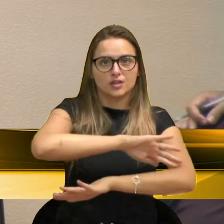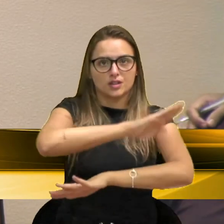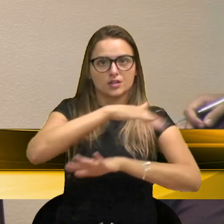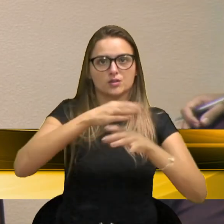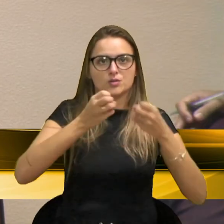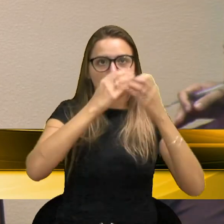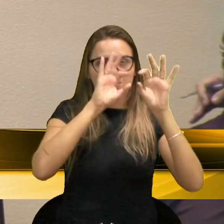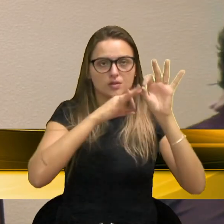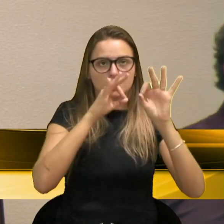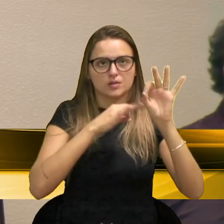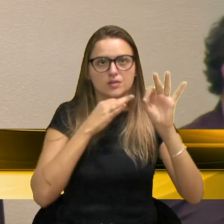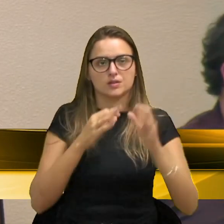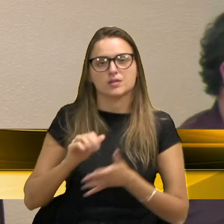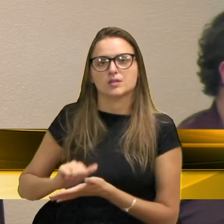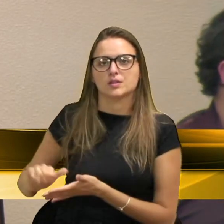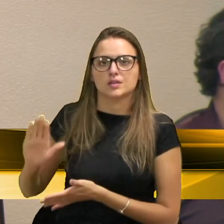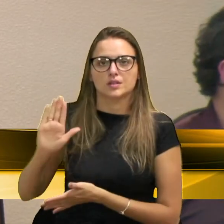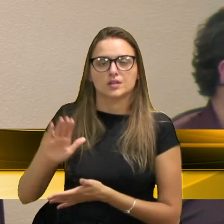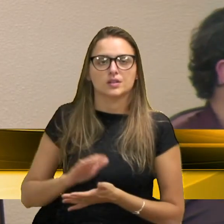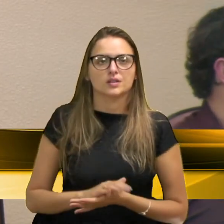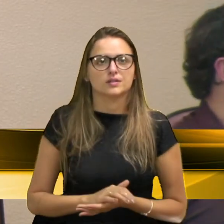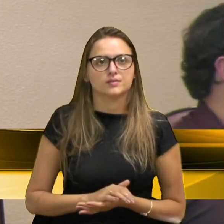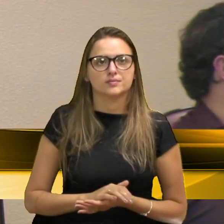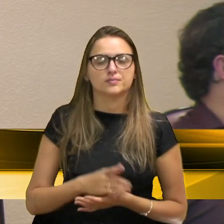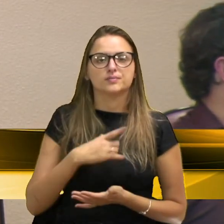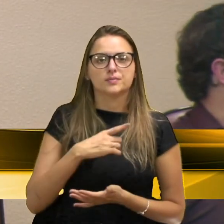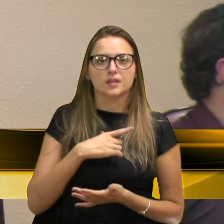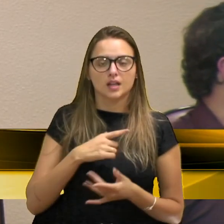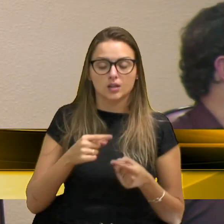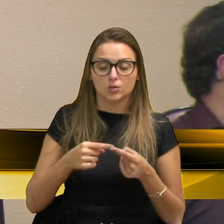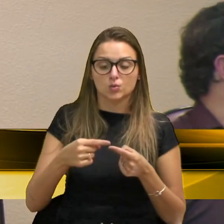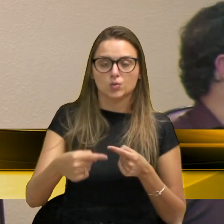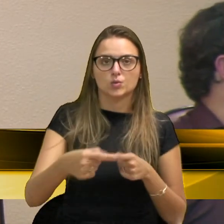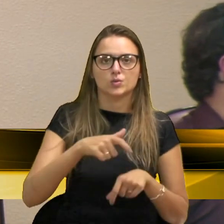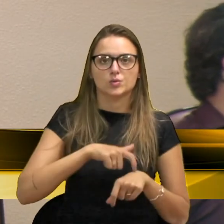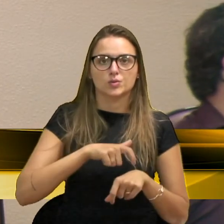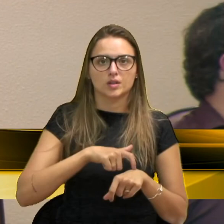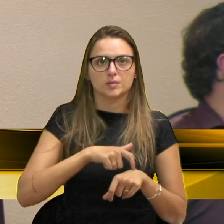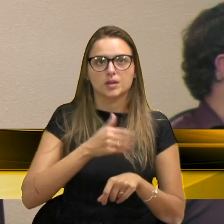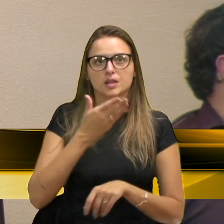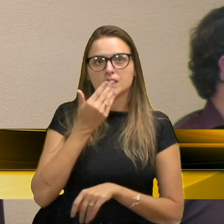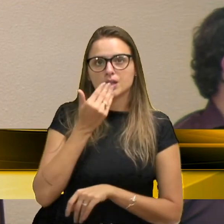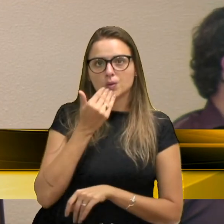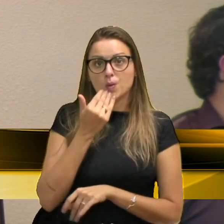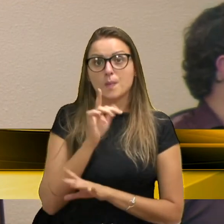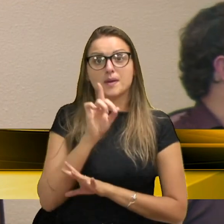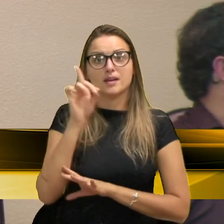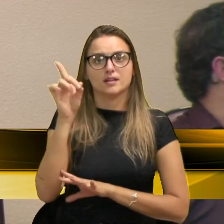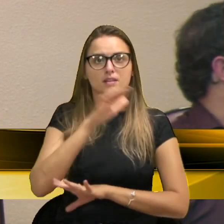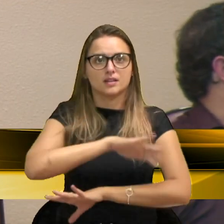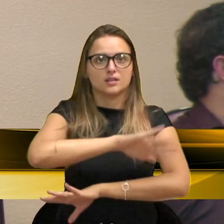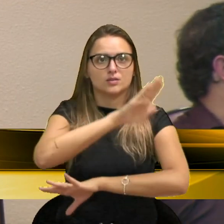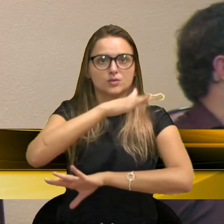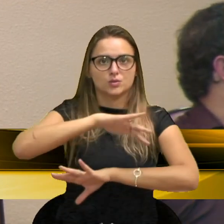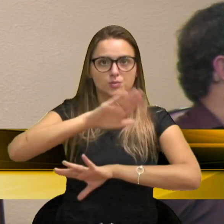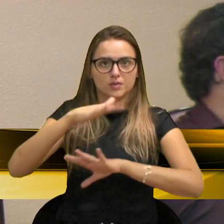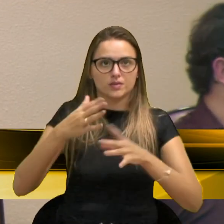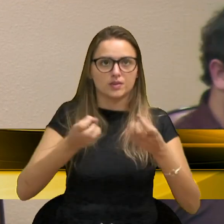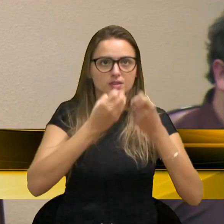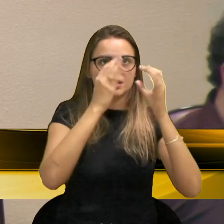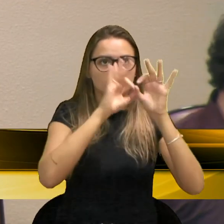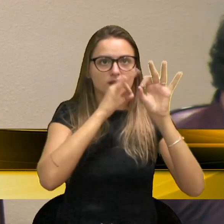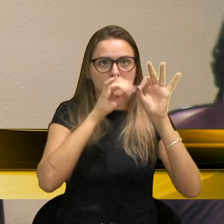recebendo nesse, recebendo nesse período, em almoçar na festa da uva, eu acho que é uma forma de nós